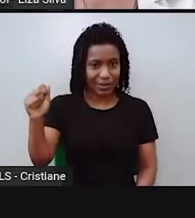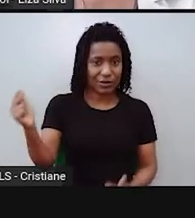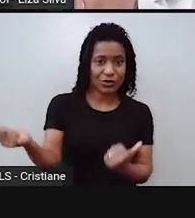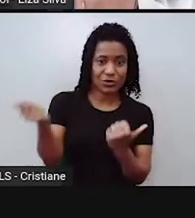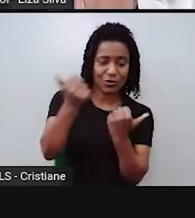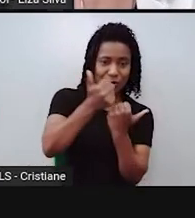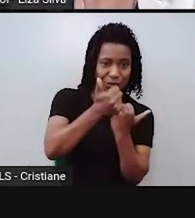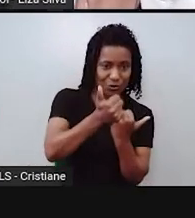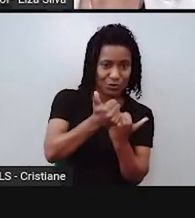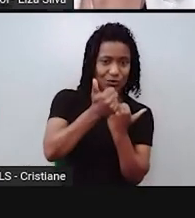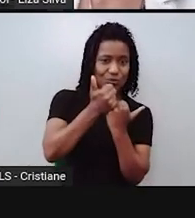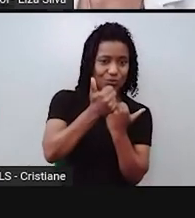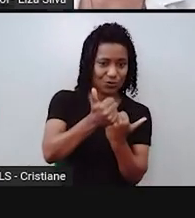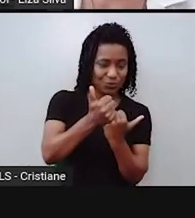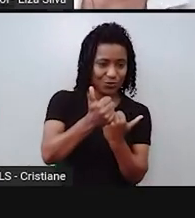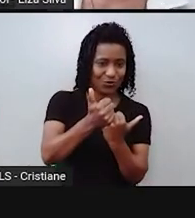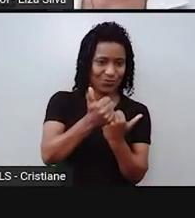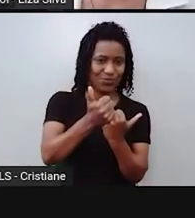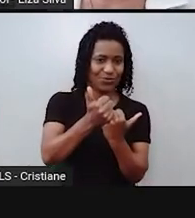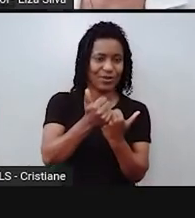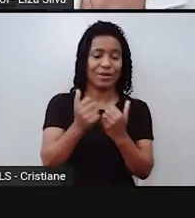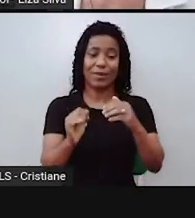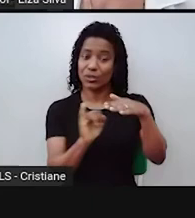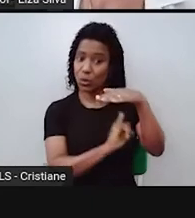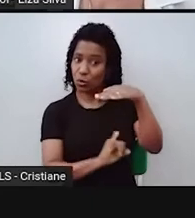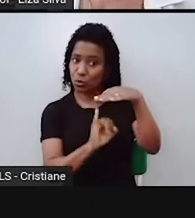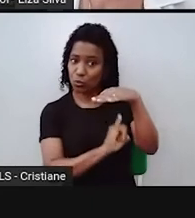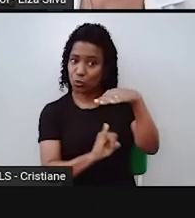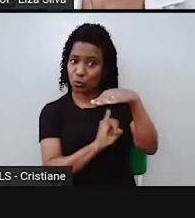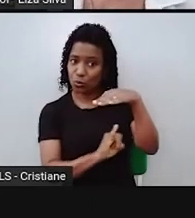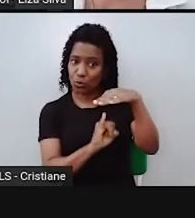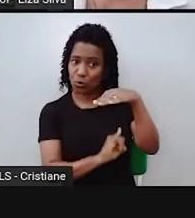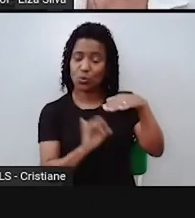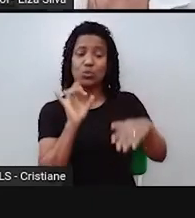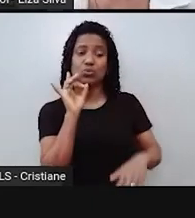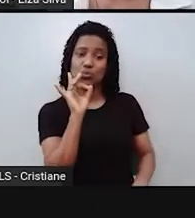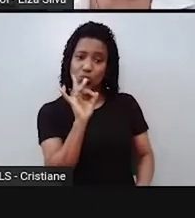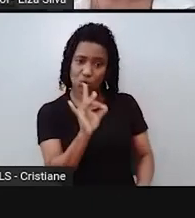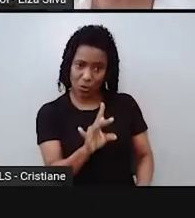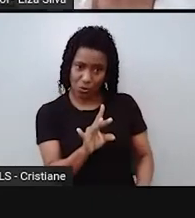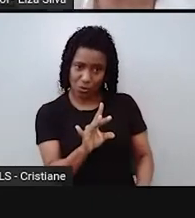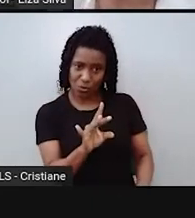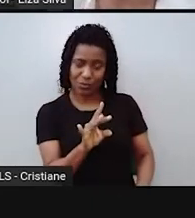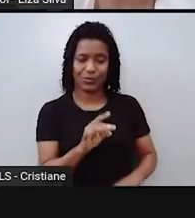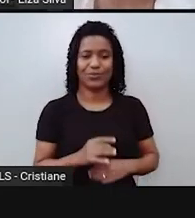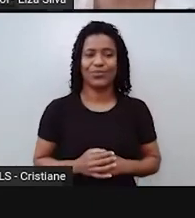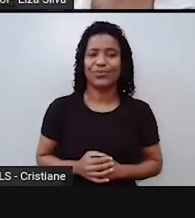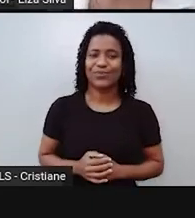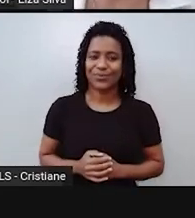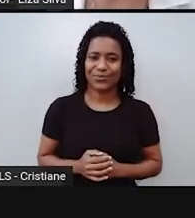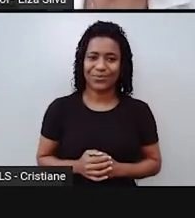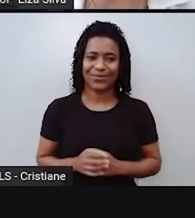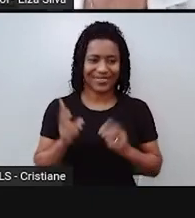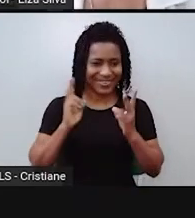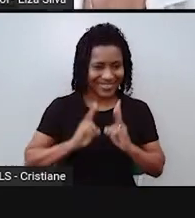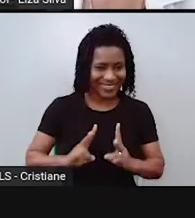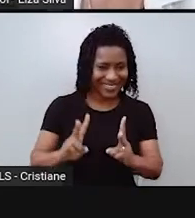somente no meu falar do dia a dia. Ok, students? Let's go. Vamos lá.